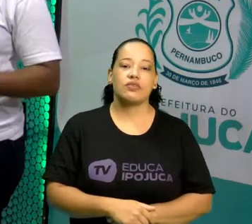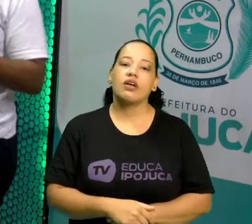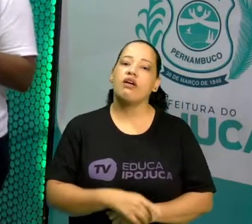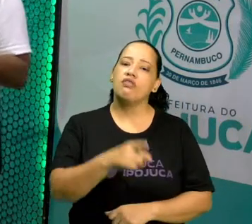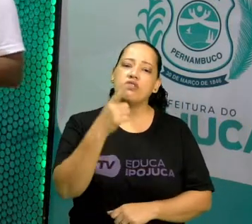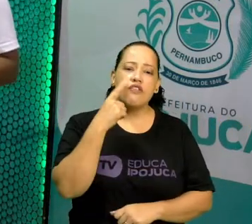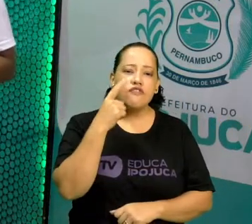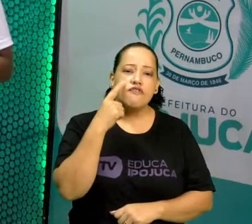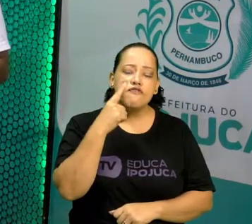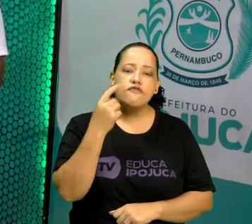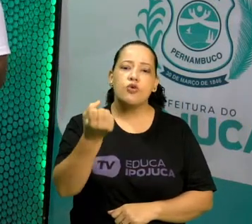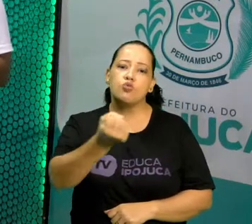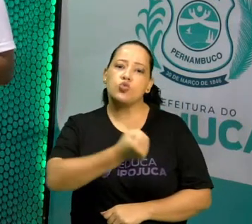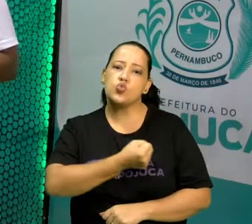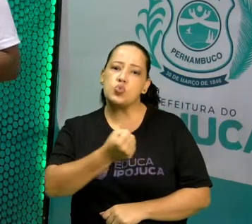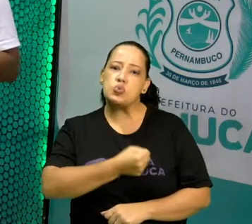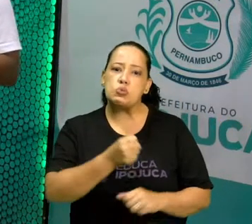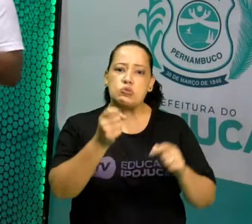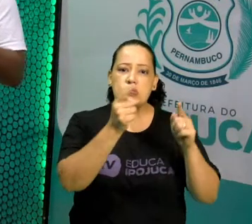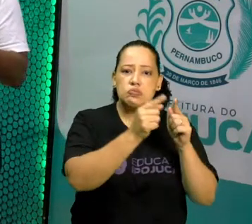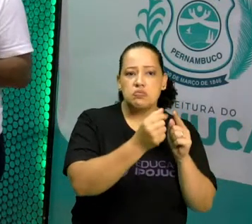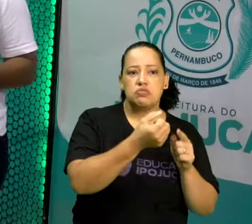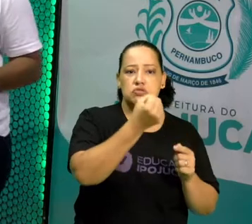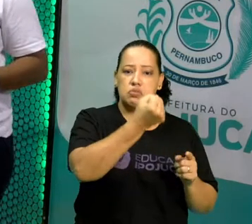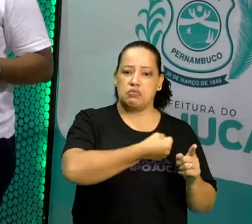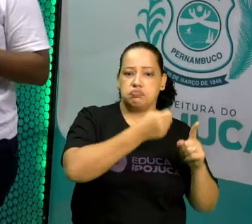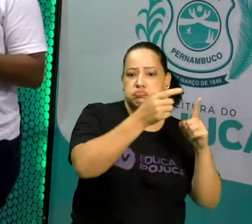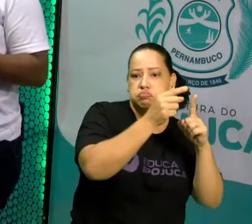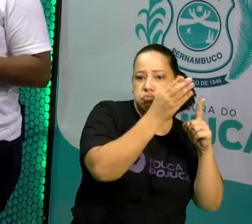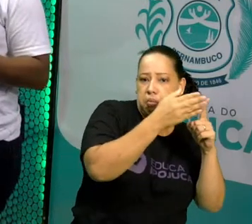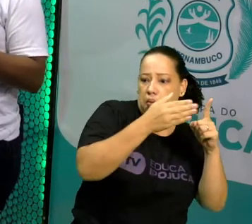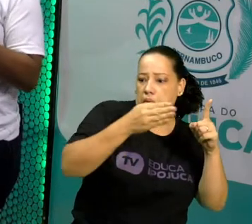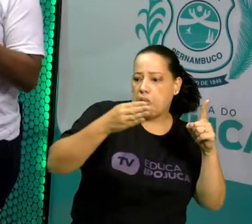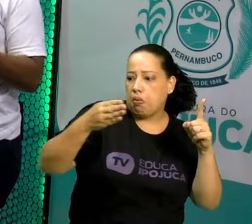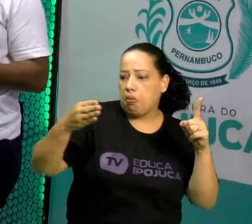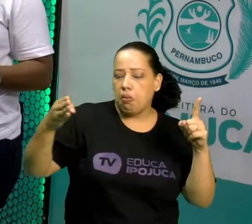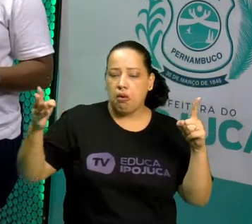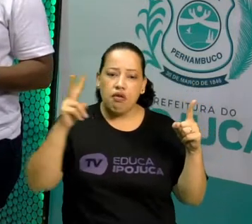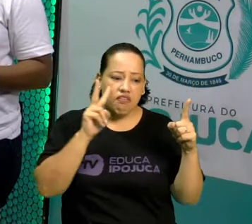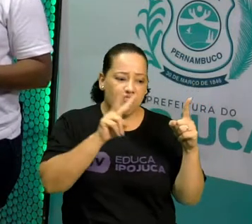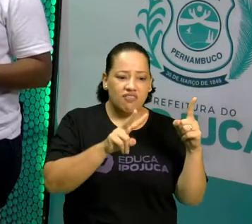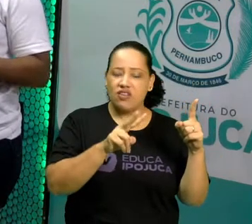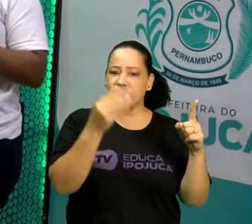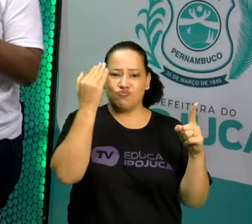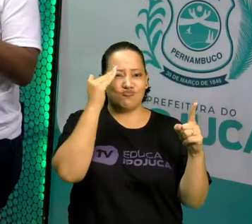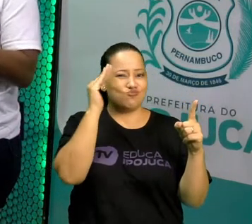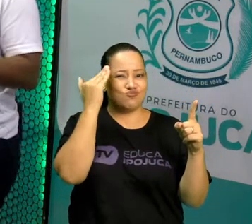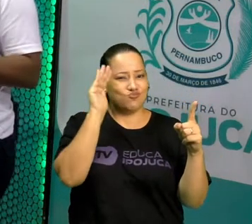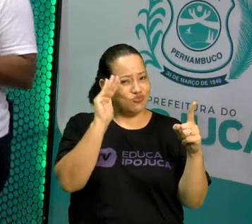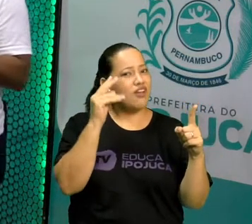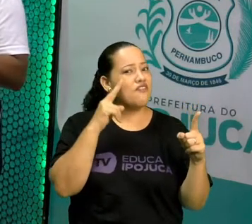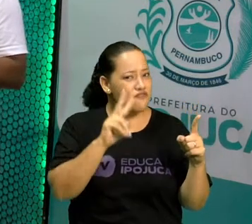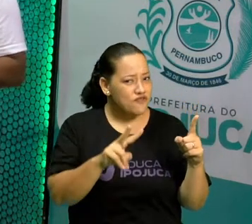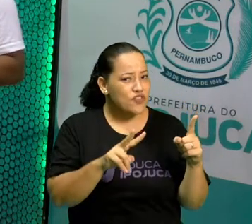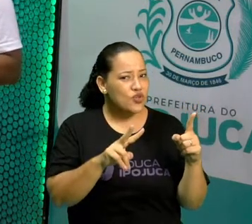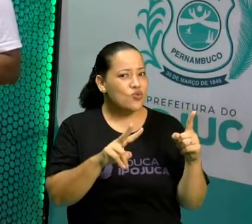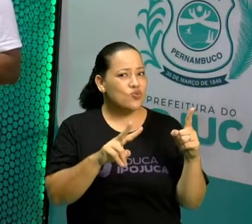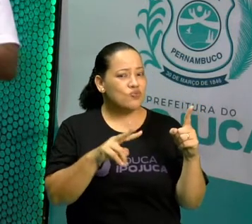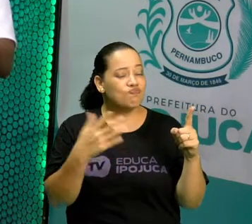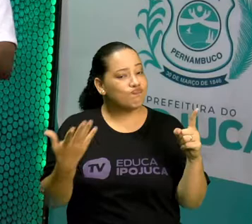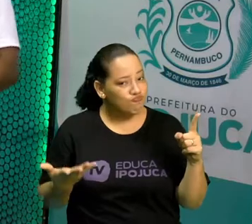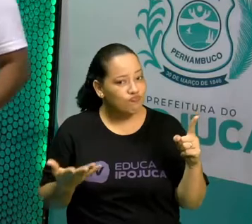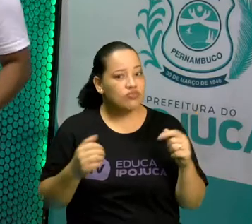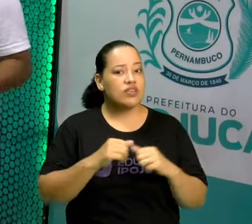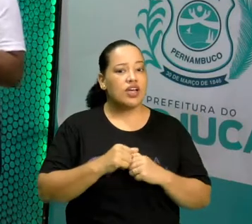números tão grandes ou números tão pequenos que nem conseguiu ler? Você já viu isso?